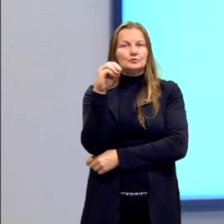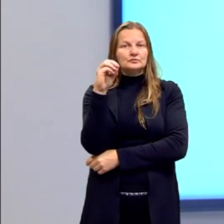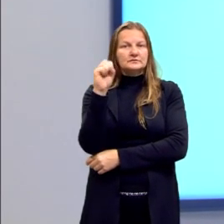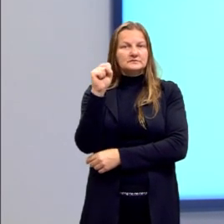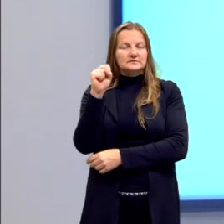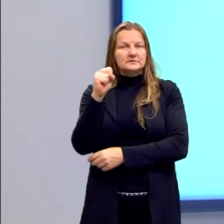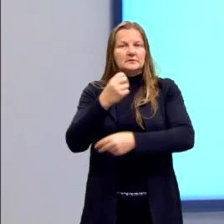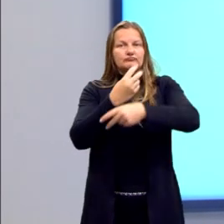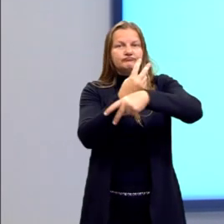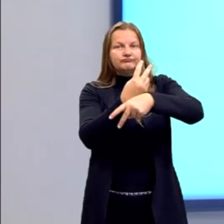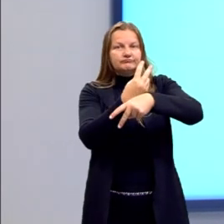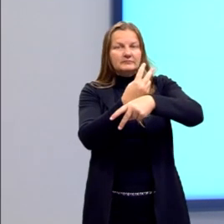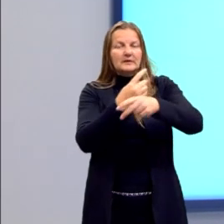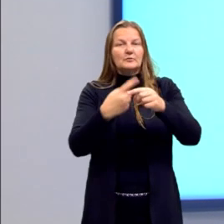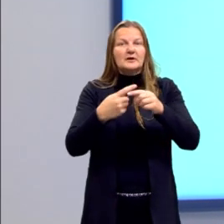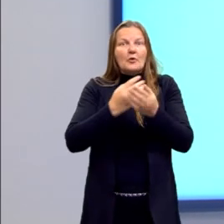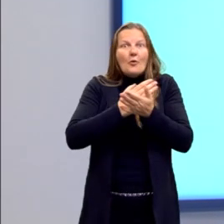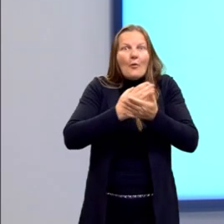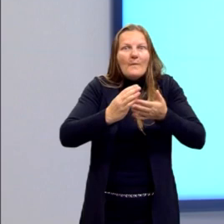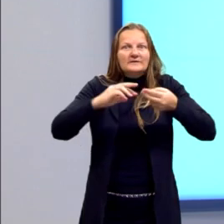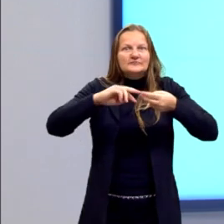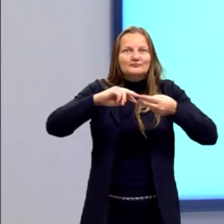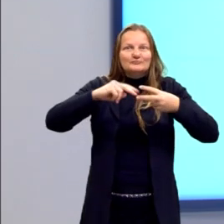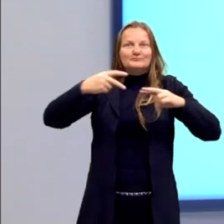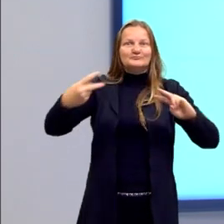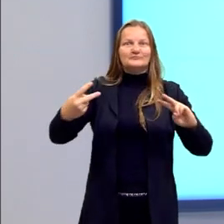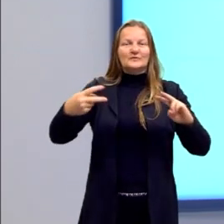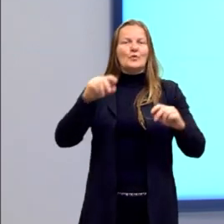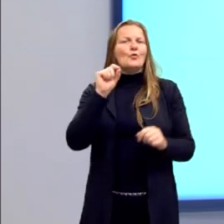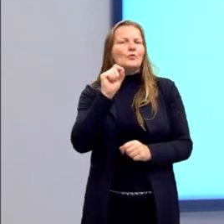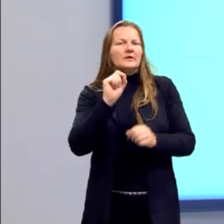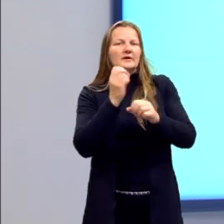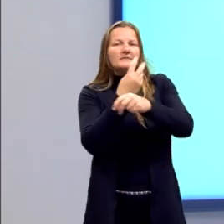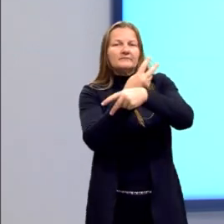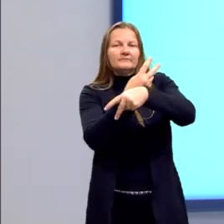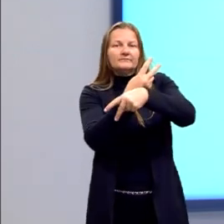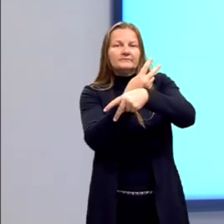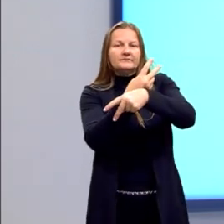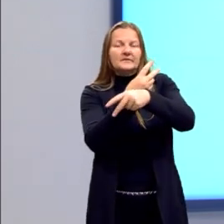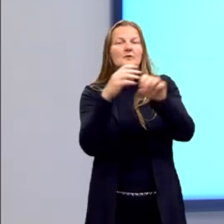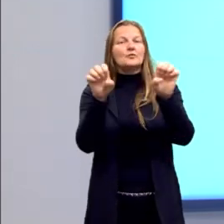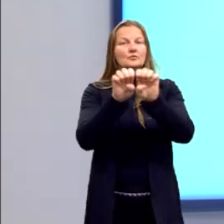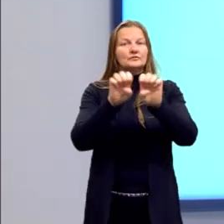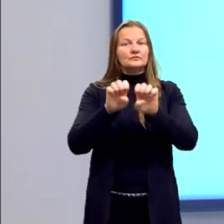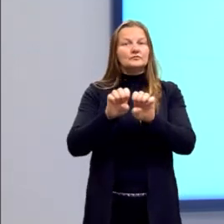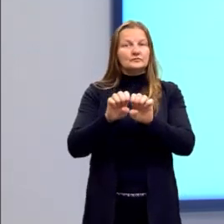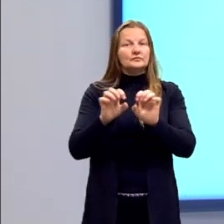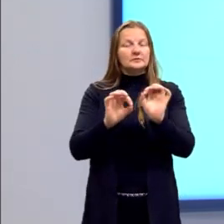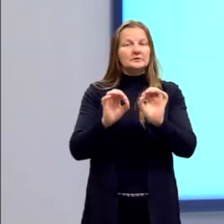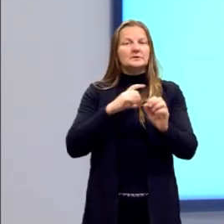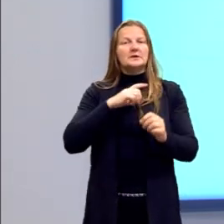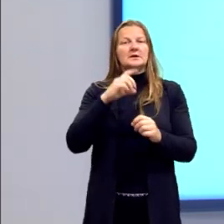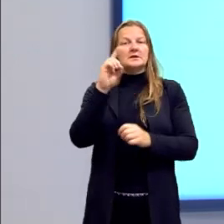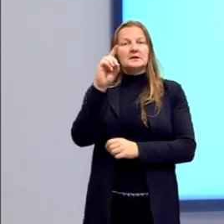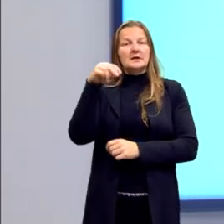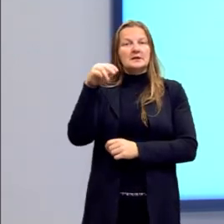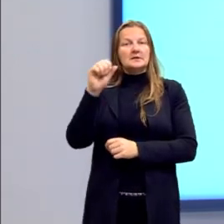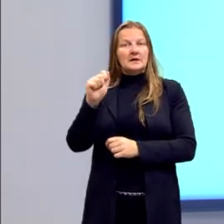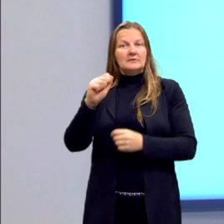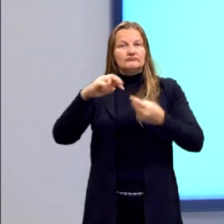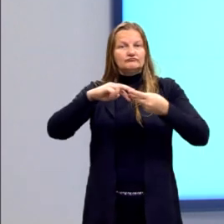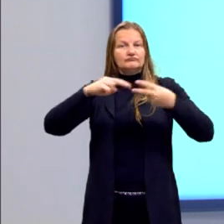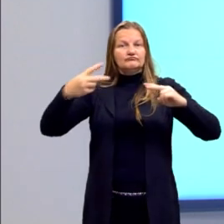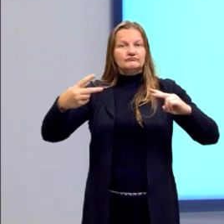genética vai se debruçar. O é um cromossomo, né? É uma estrutura formada por DNA e